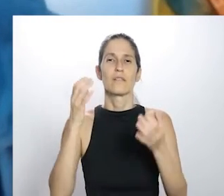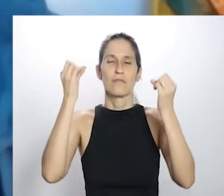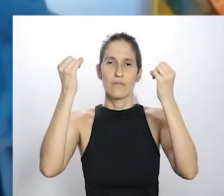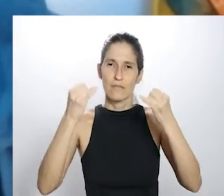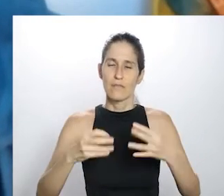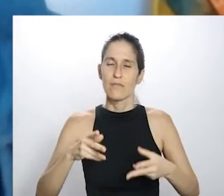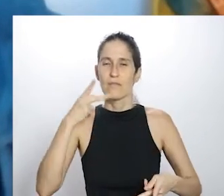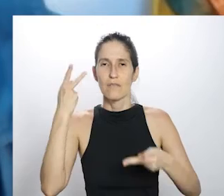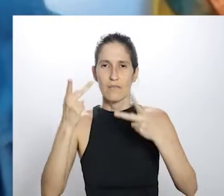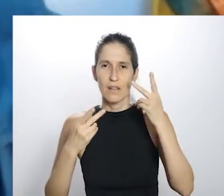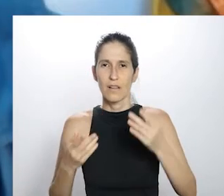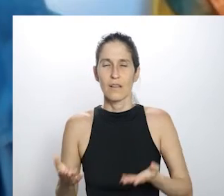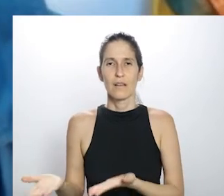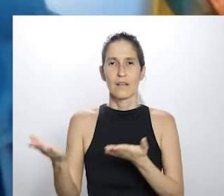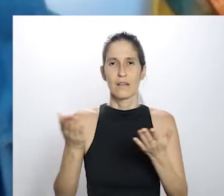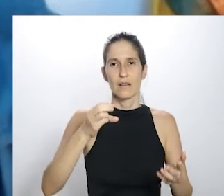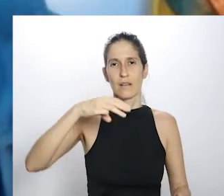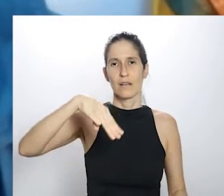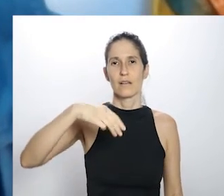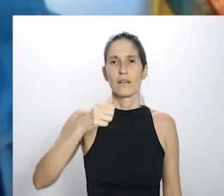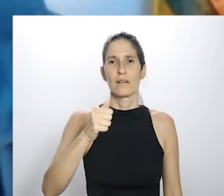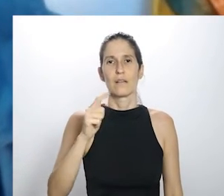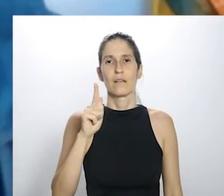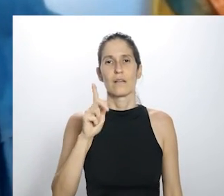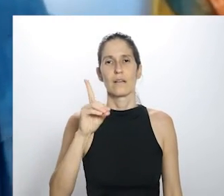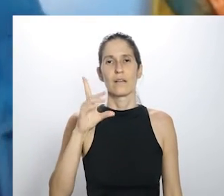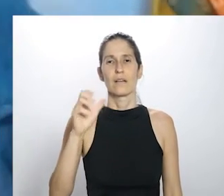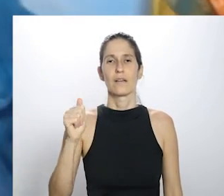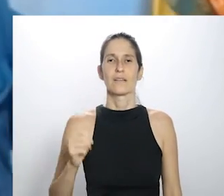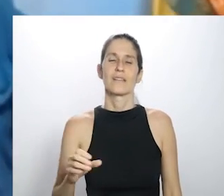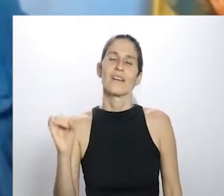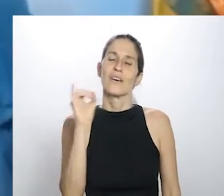bacaníssima aqui. Magda Pucci, venha de lá!